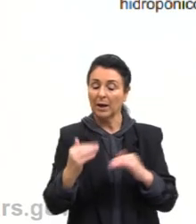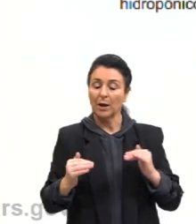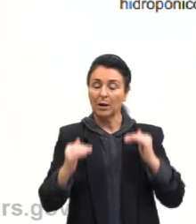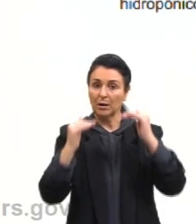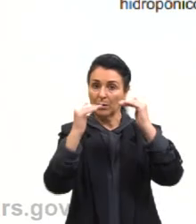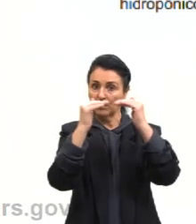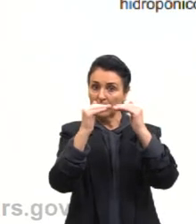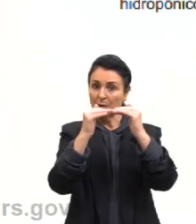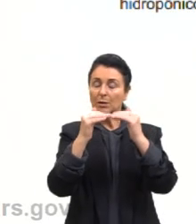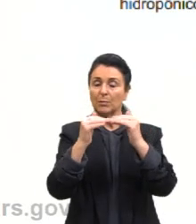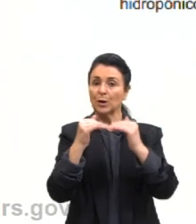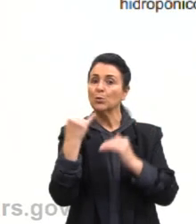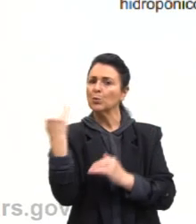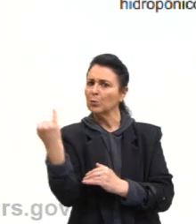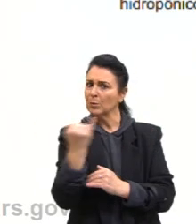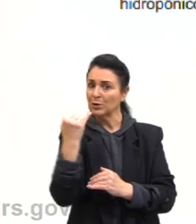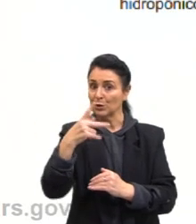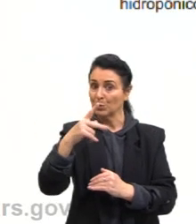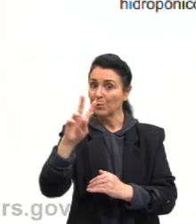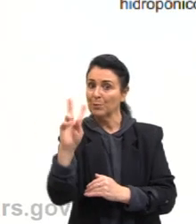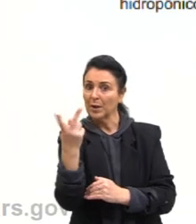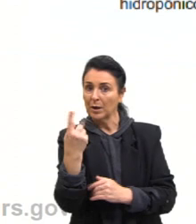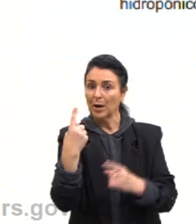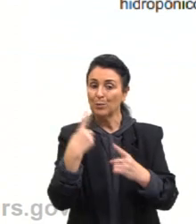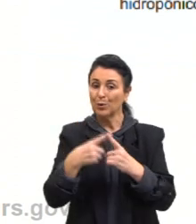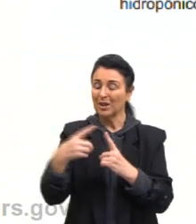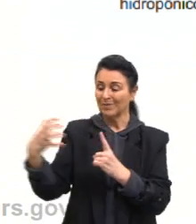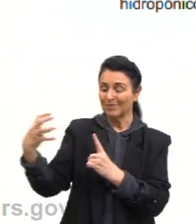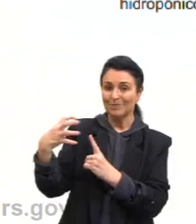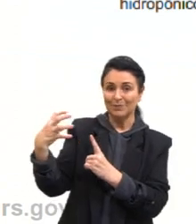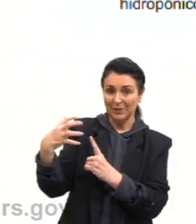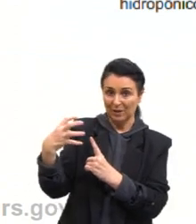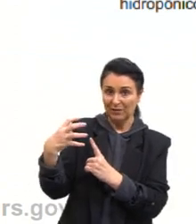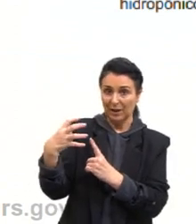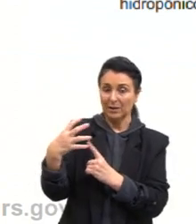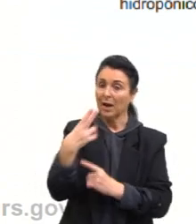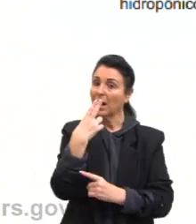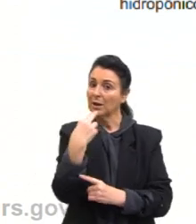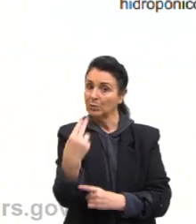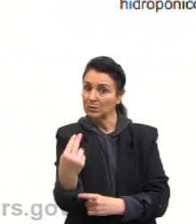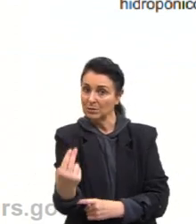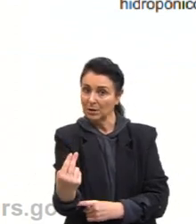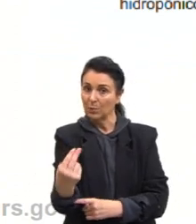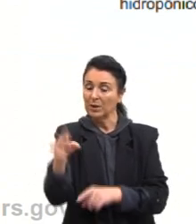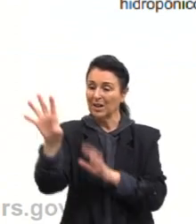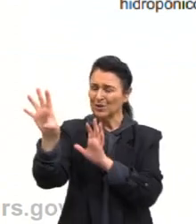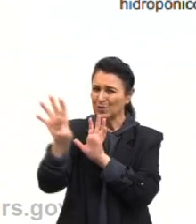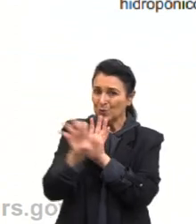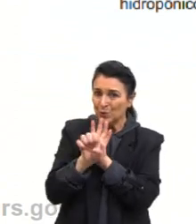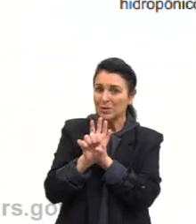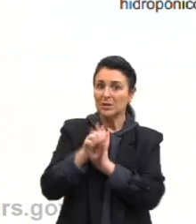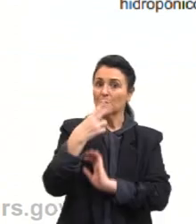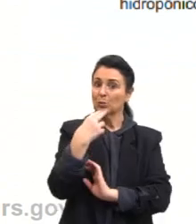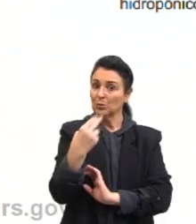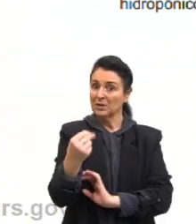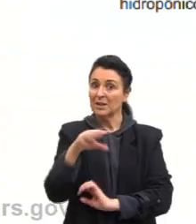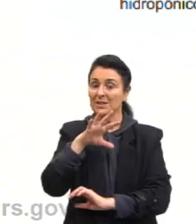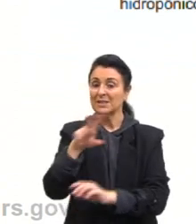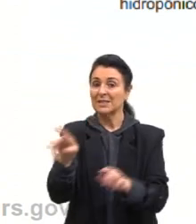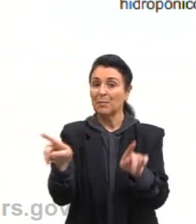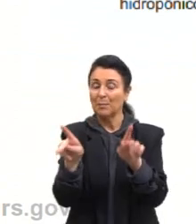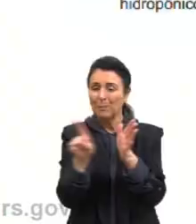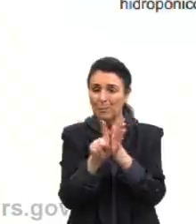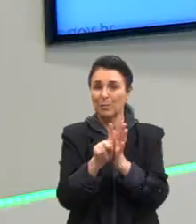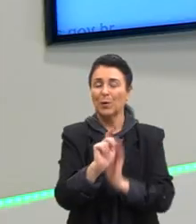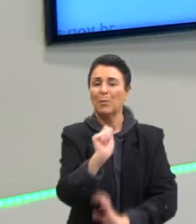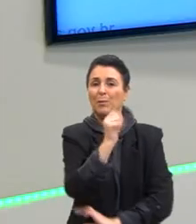extrema importância, uma vez que ele afeta a preparação da solução nutritiva e a absorção dos nutrientes pelas plantas. Para o